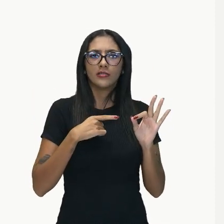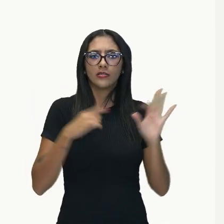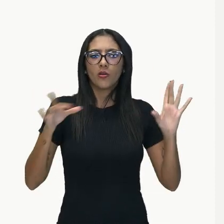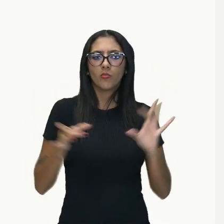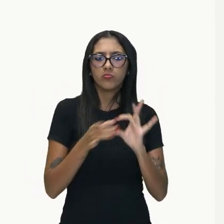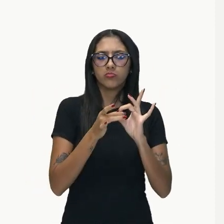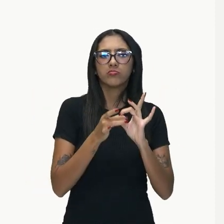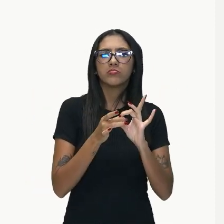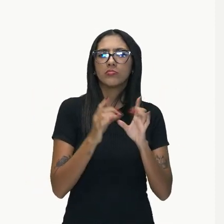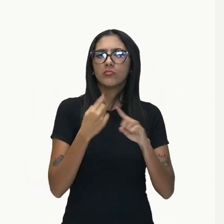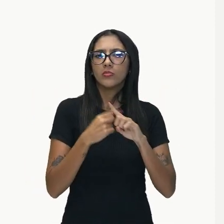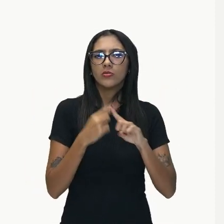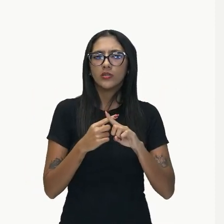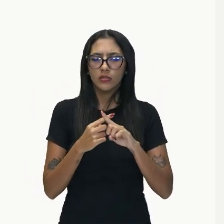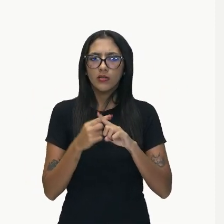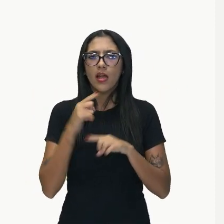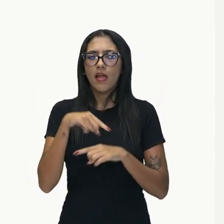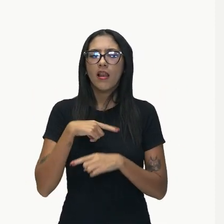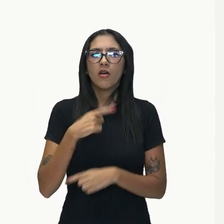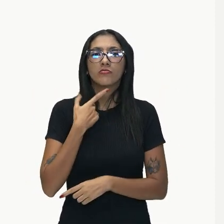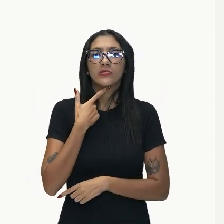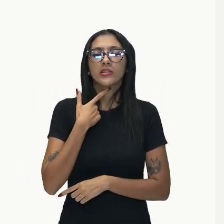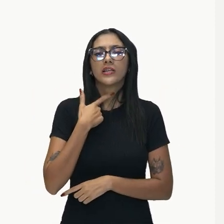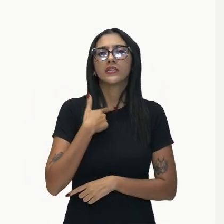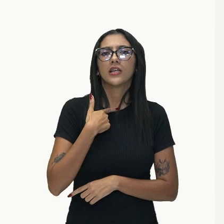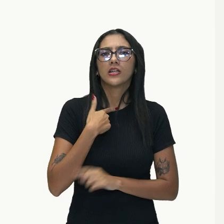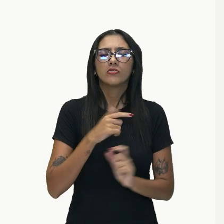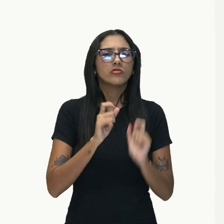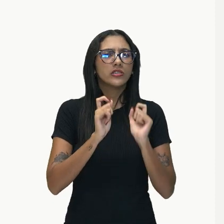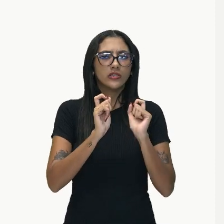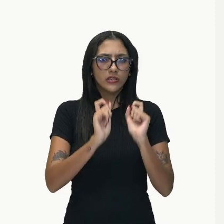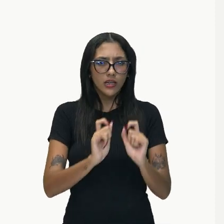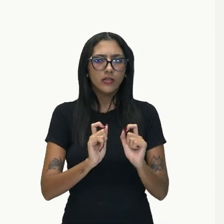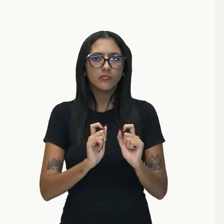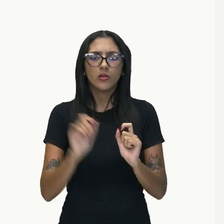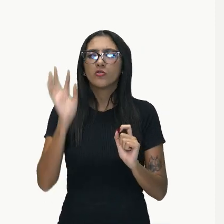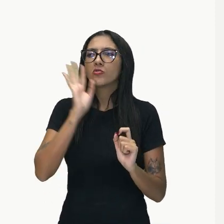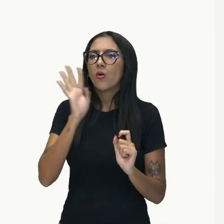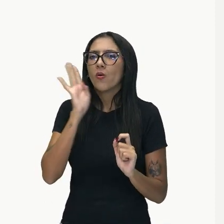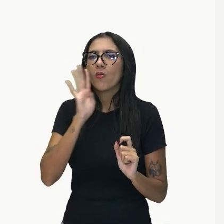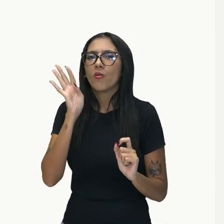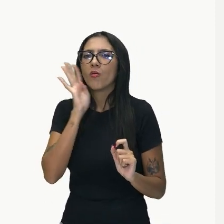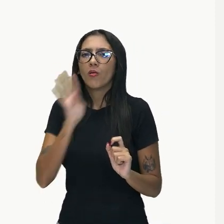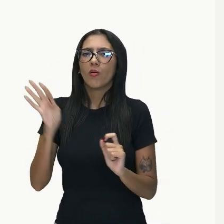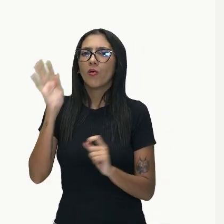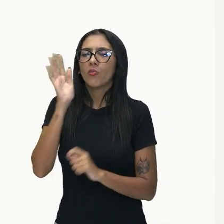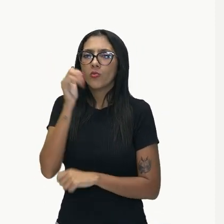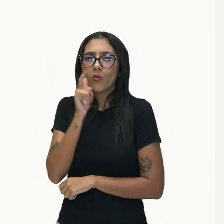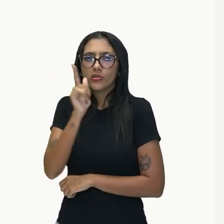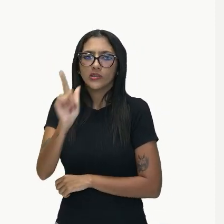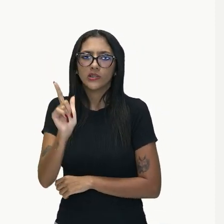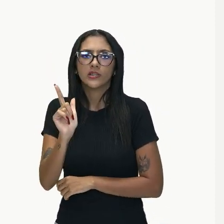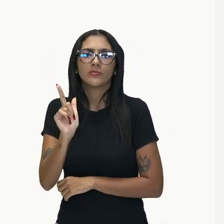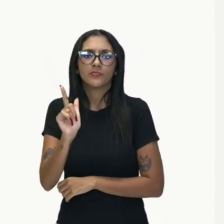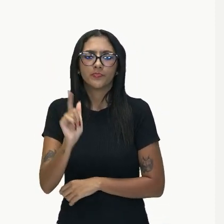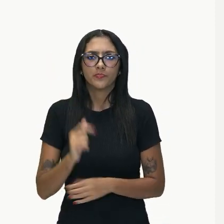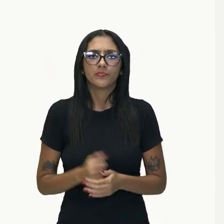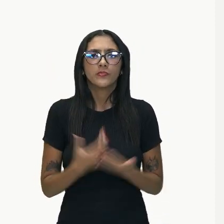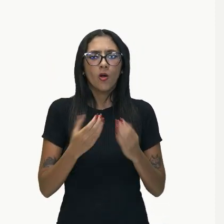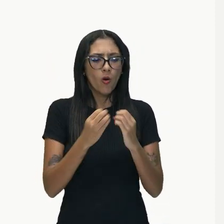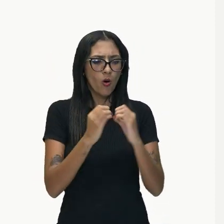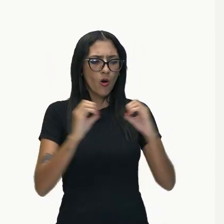E, por exercer essa função de predicativo, a oração inteira é uma oração subordinada,